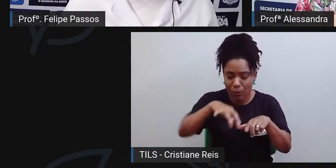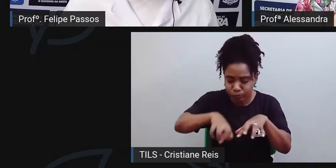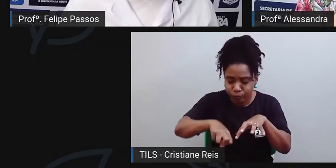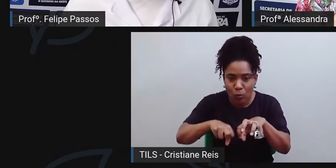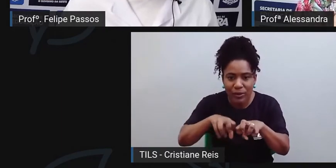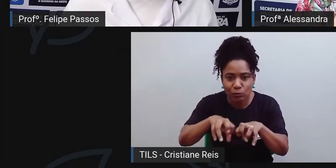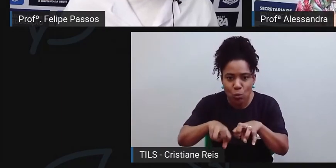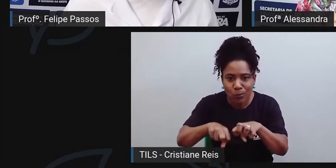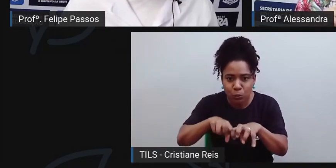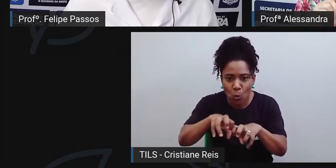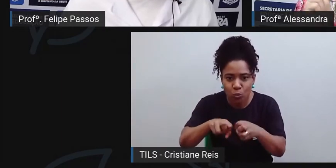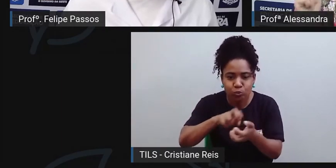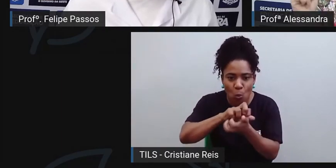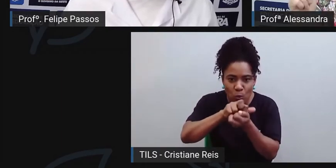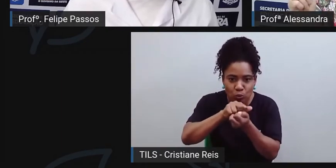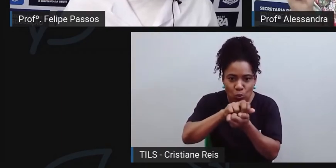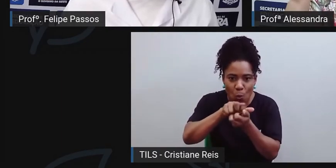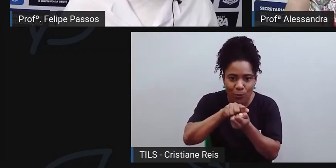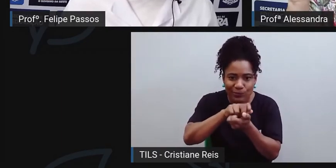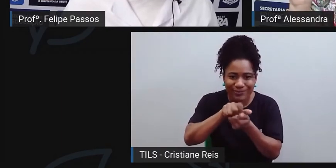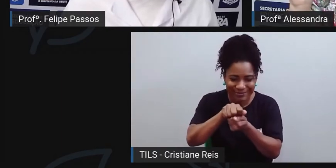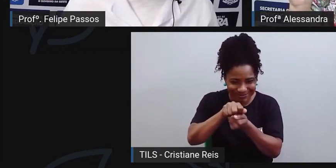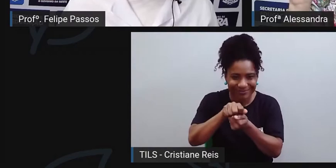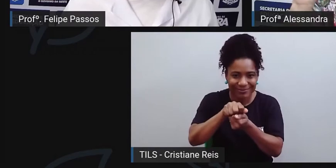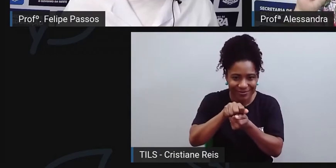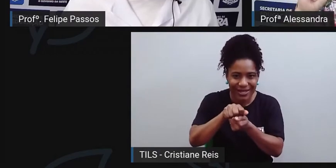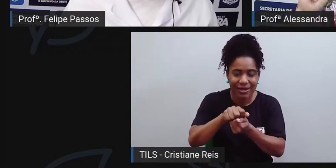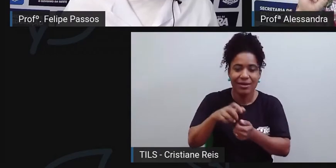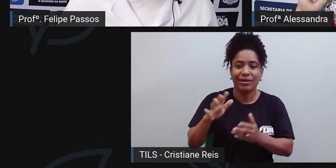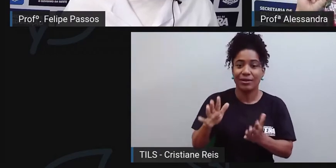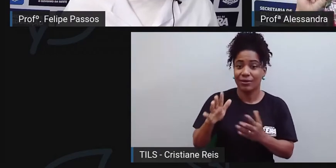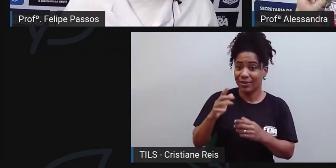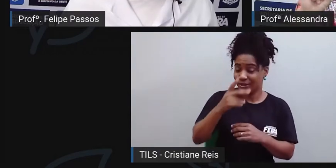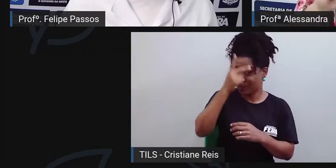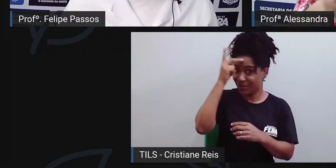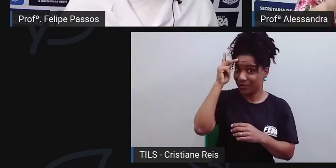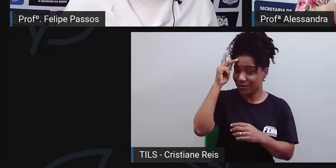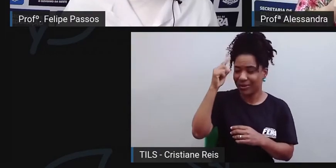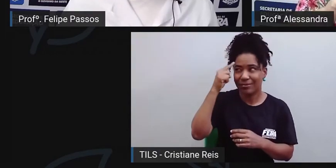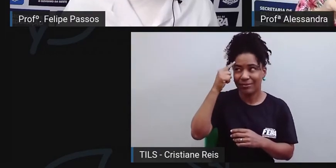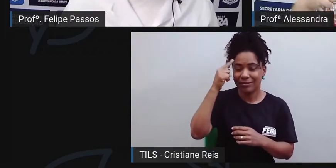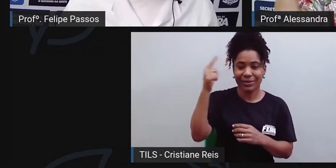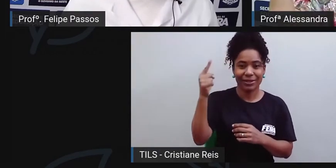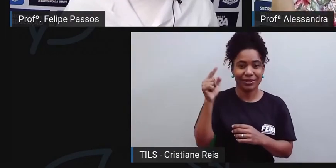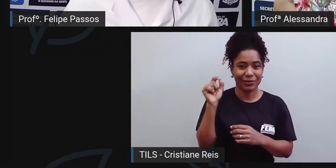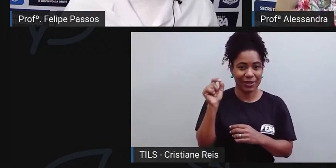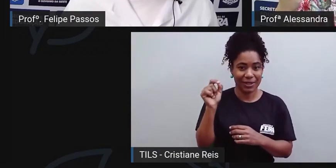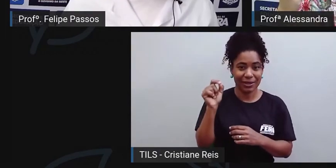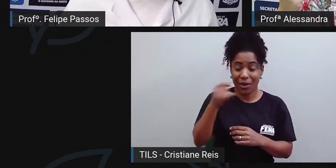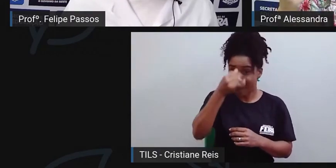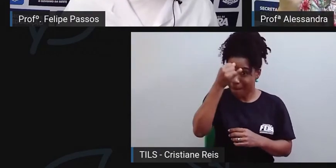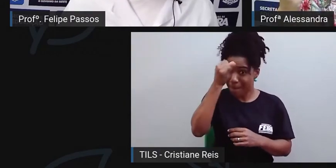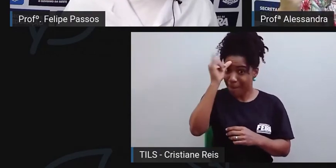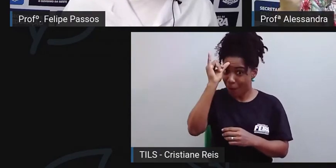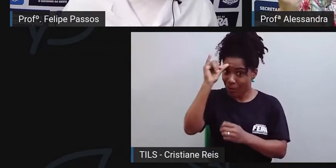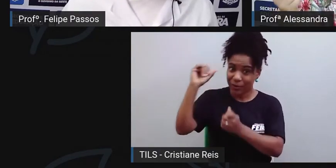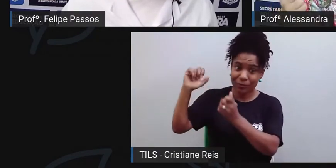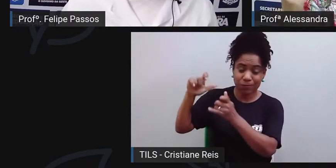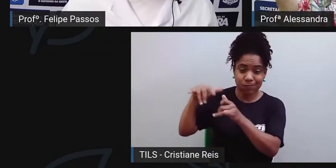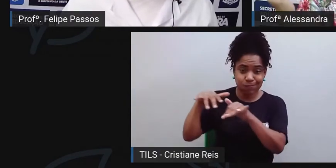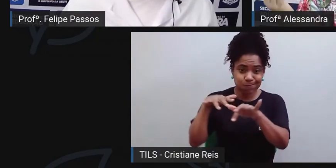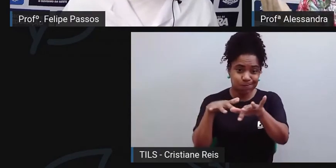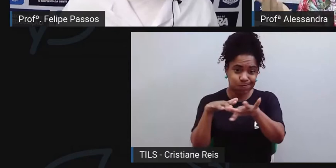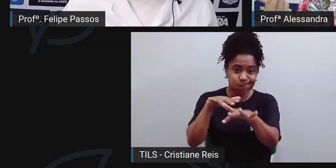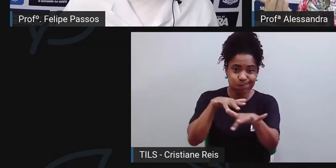o que é que a gente tem? A gente tem que os comerciantes, eles se antecipam. Em vez de esperar essas boiadas chegarem mais próximas ao